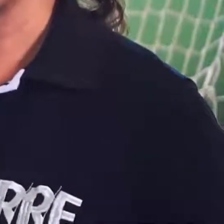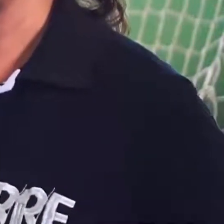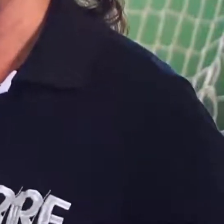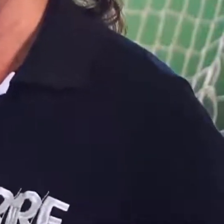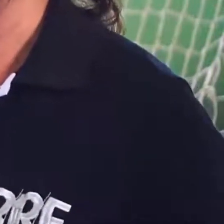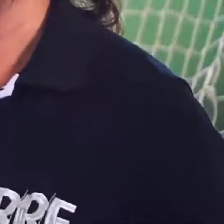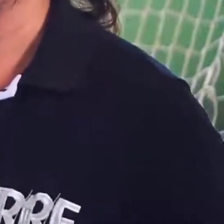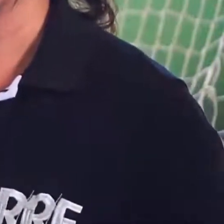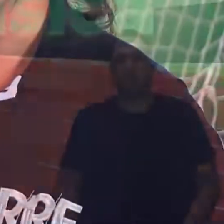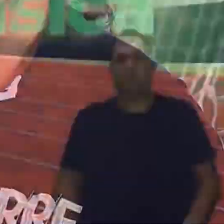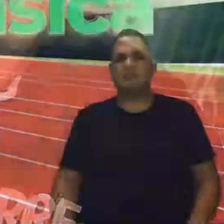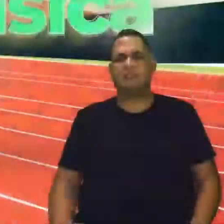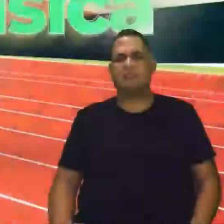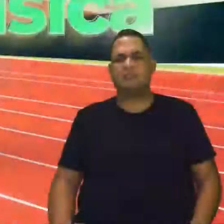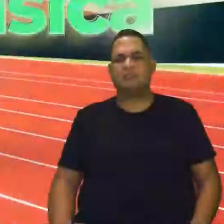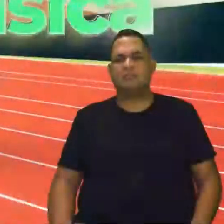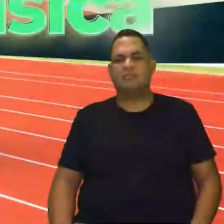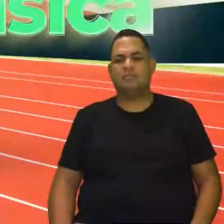sala de aula.